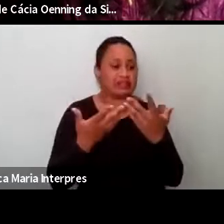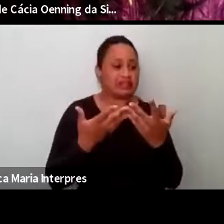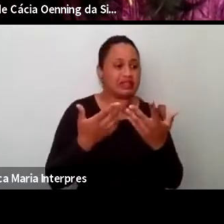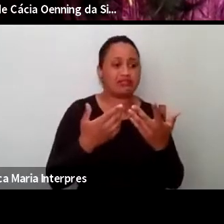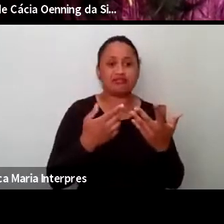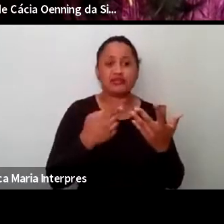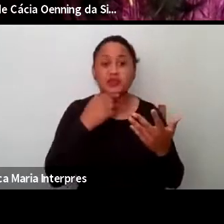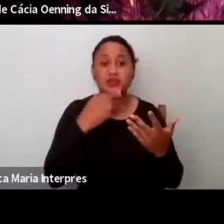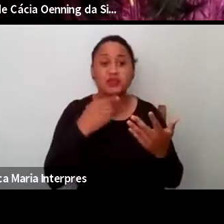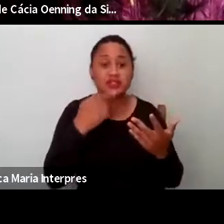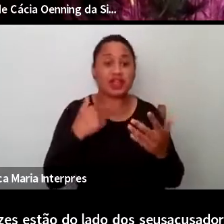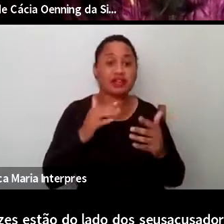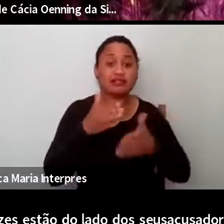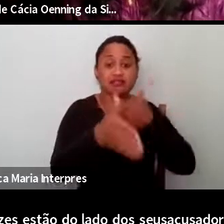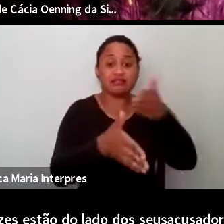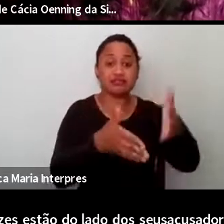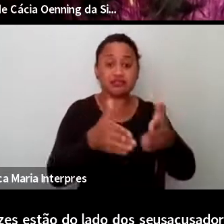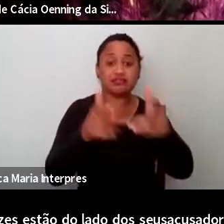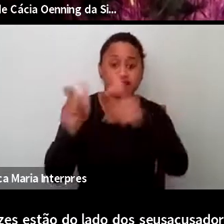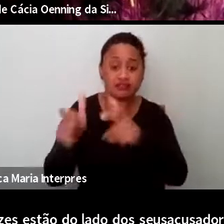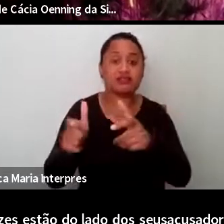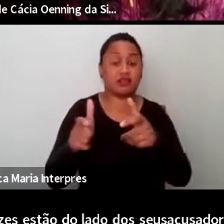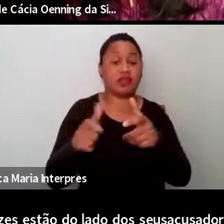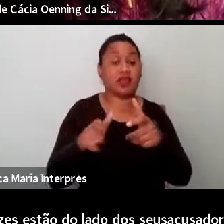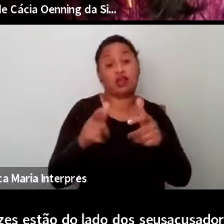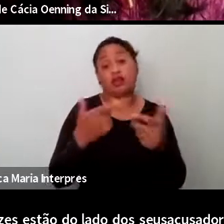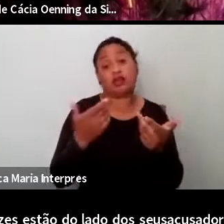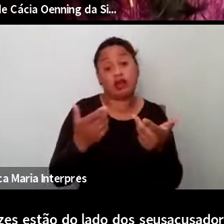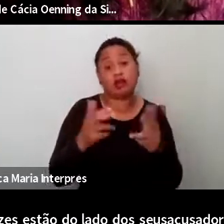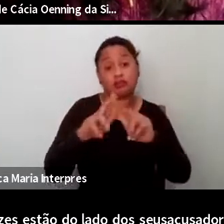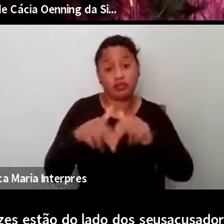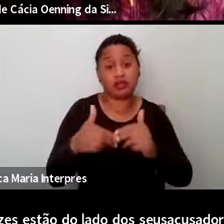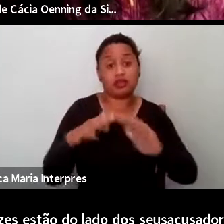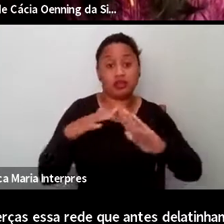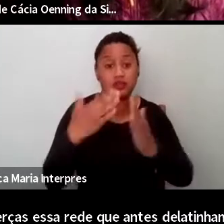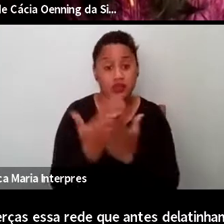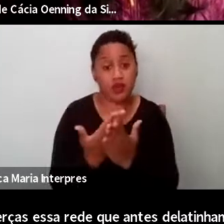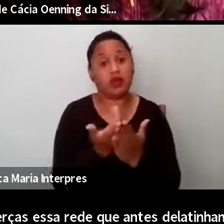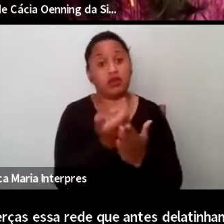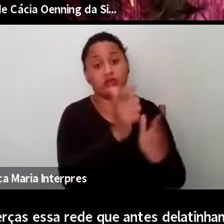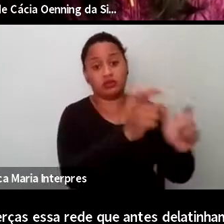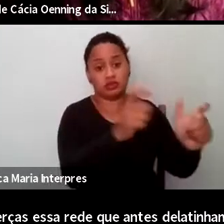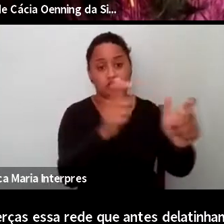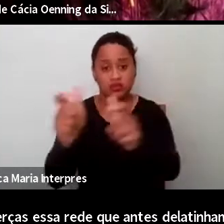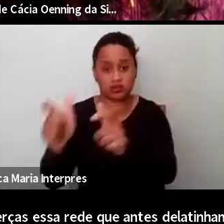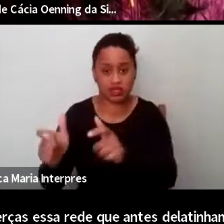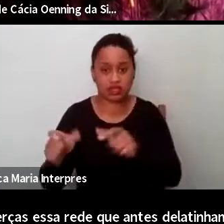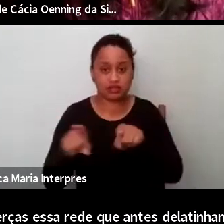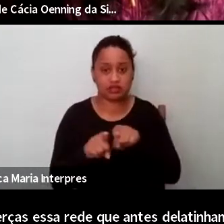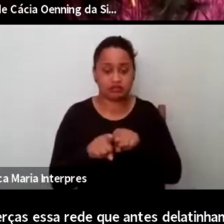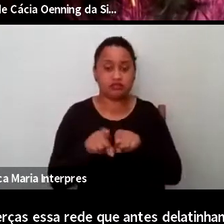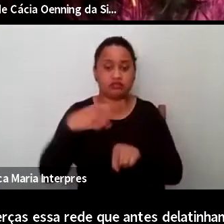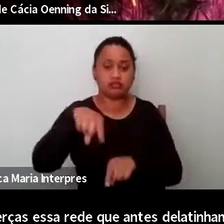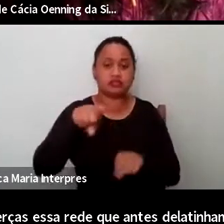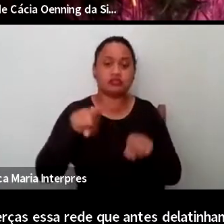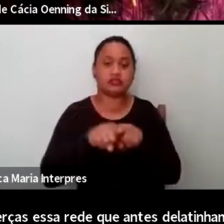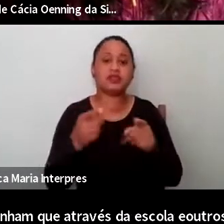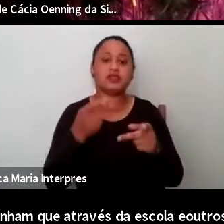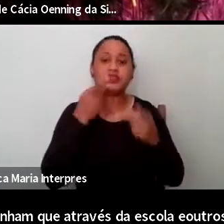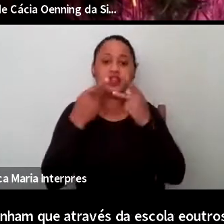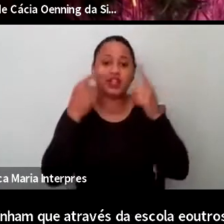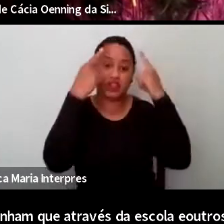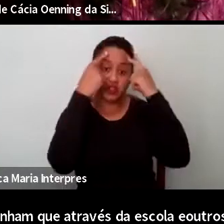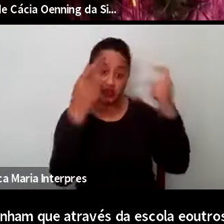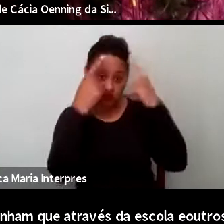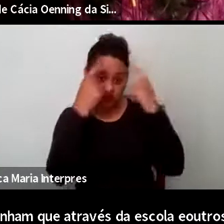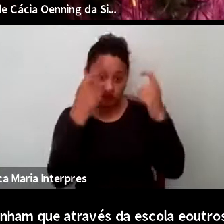a essa rede que antes elas tinham, que é através da escola e outros espaços. e aí vocês falaram também sobre a questão das violências e